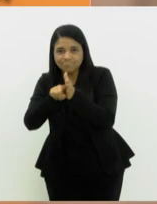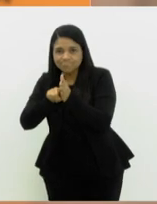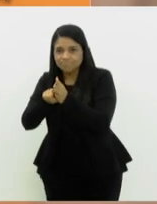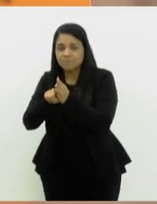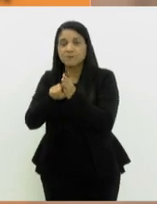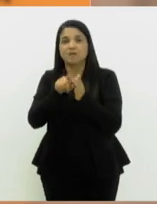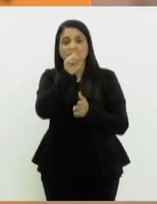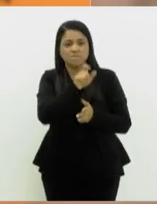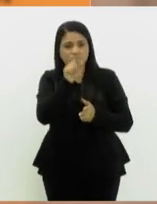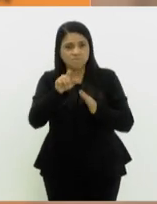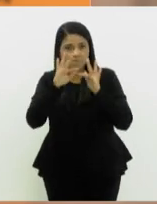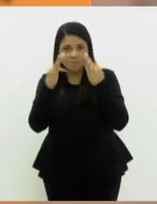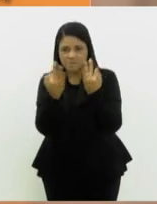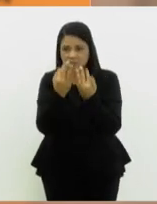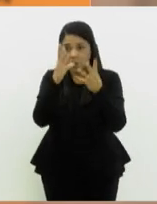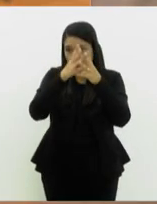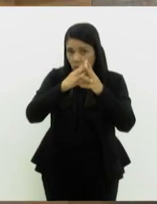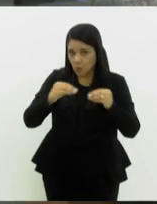desaparecidas.